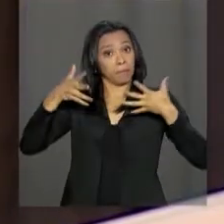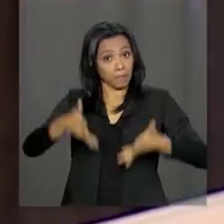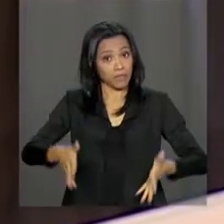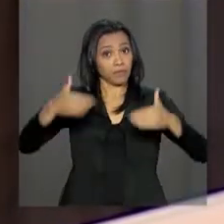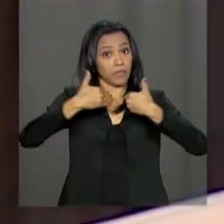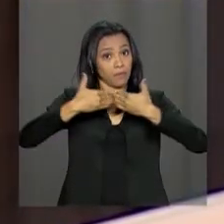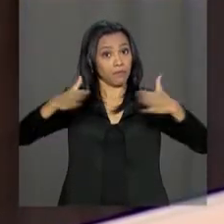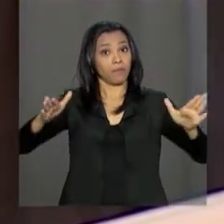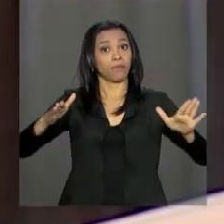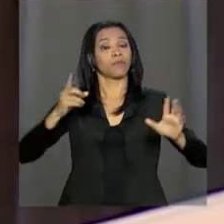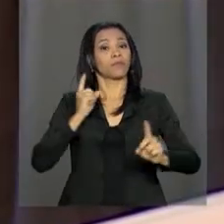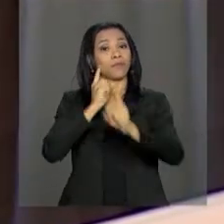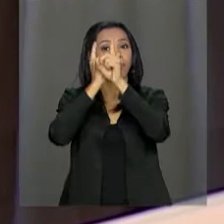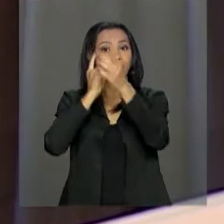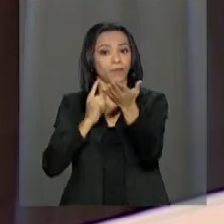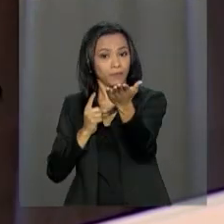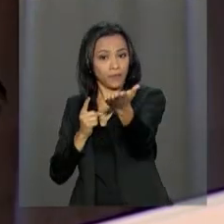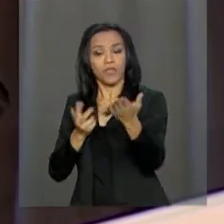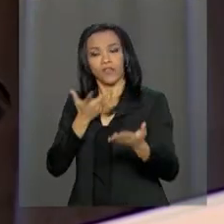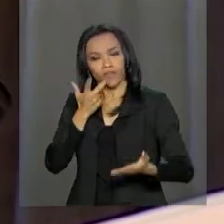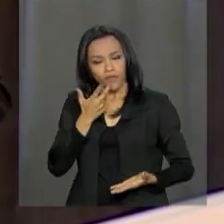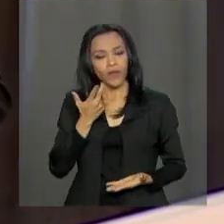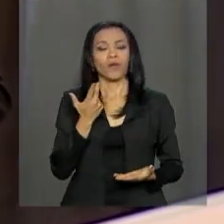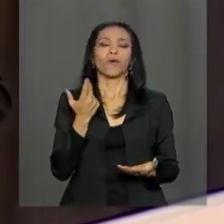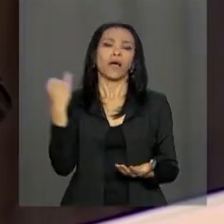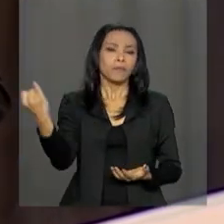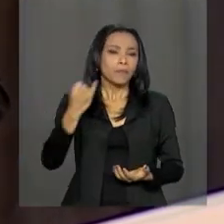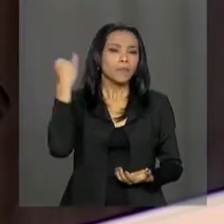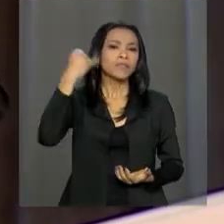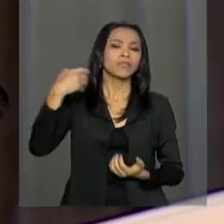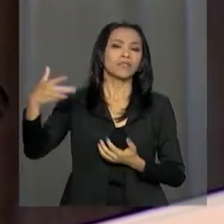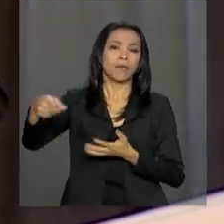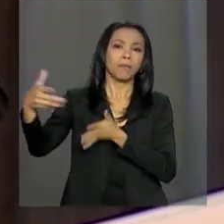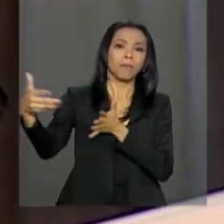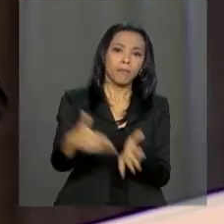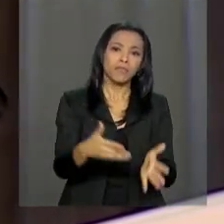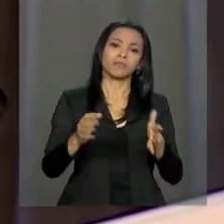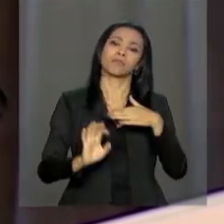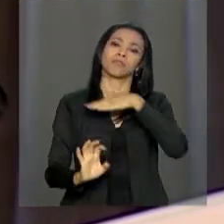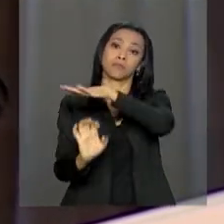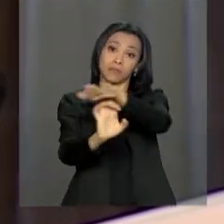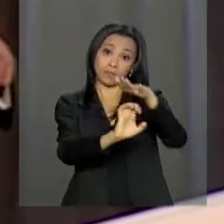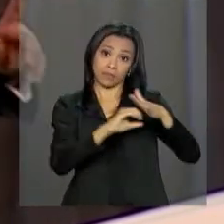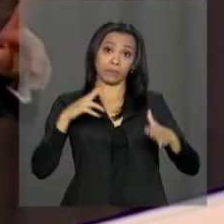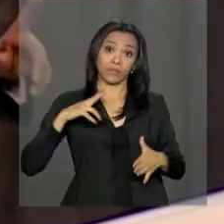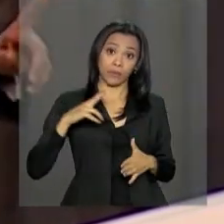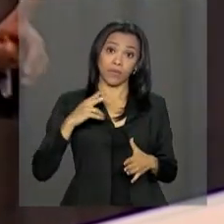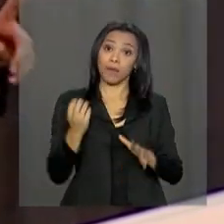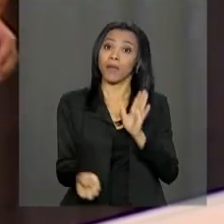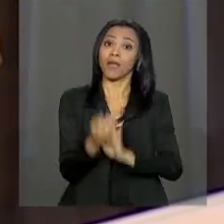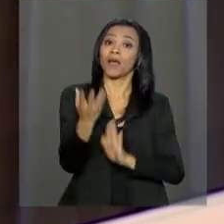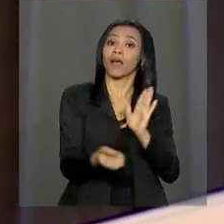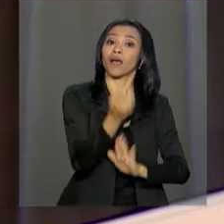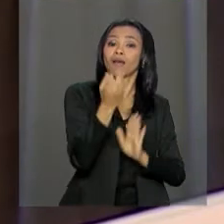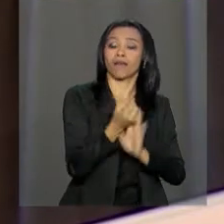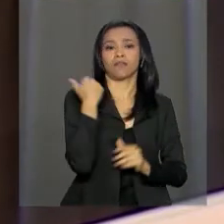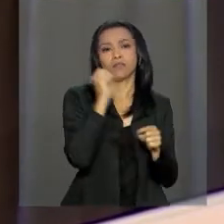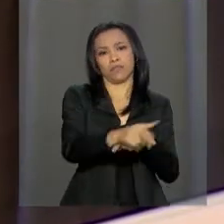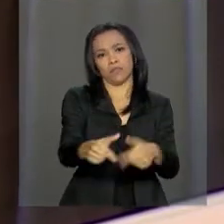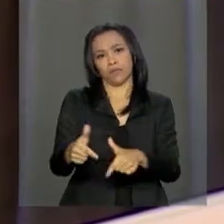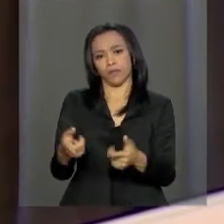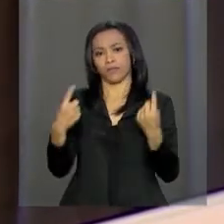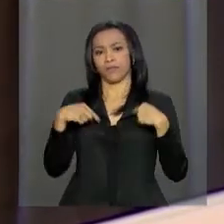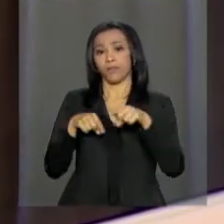do encontro e defendeu a importância da iniciativa privada para a geração de empregos. Quando falo em responsabilidade social,